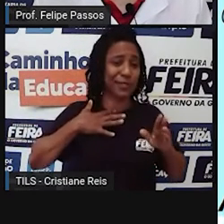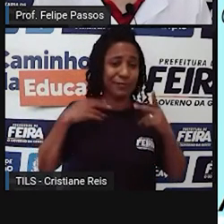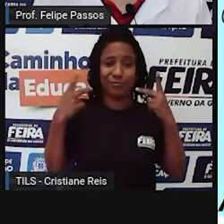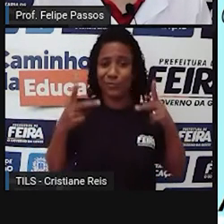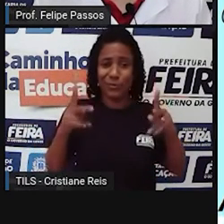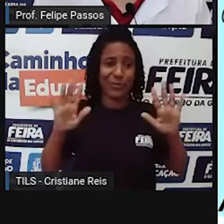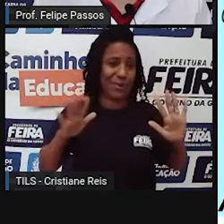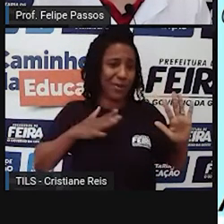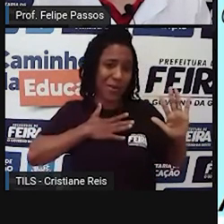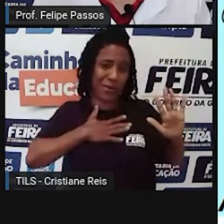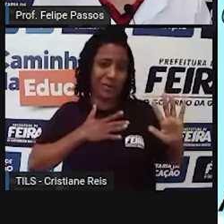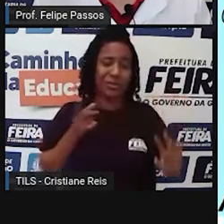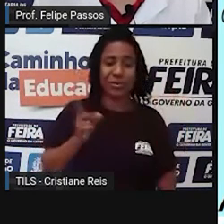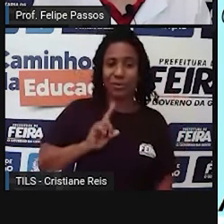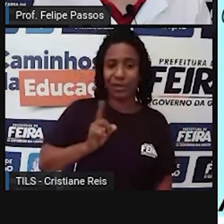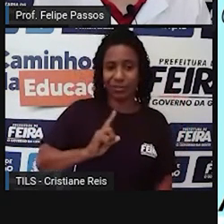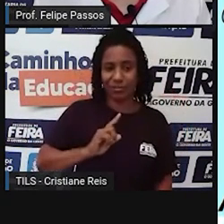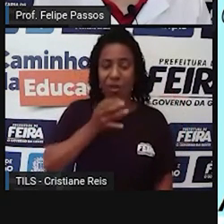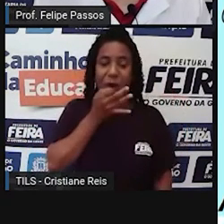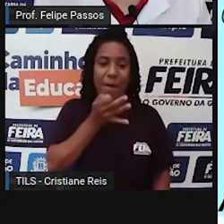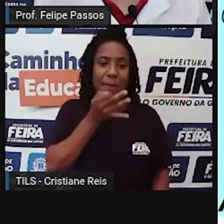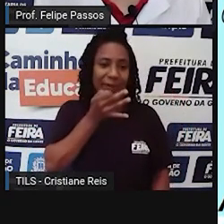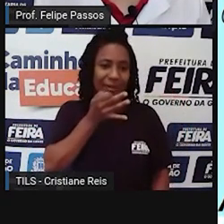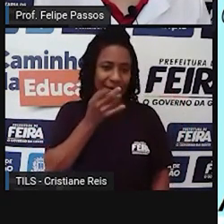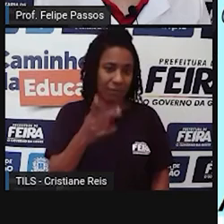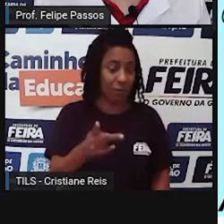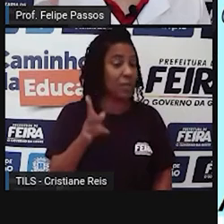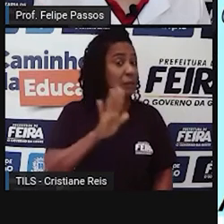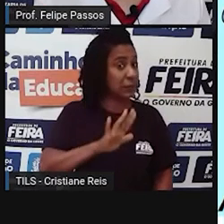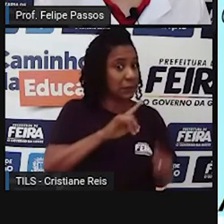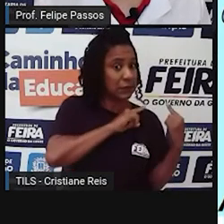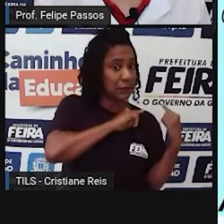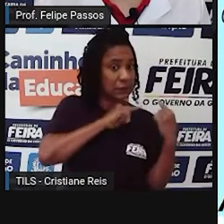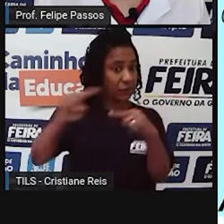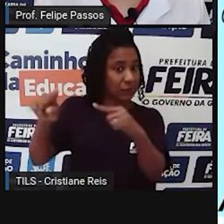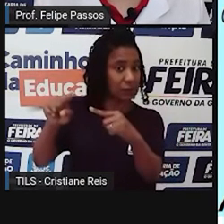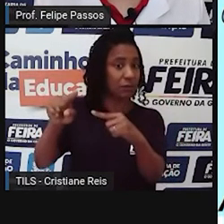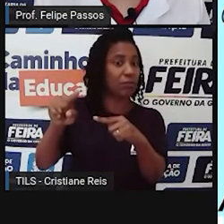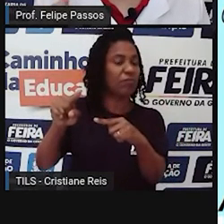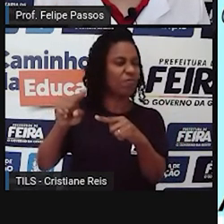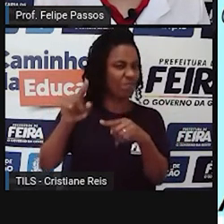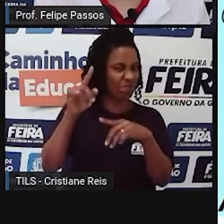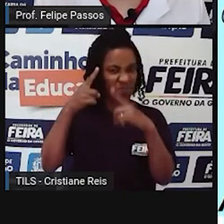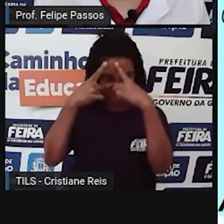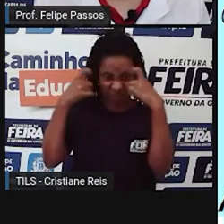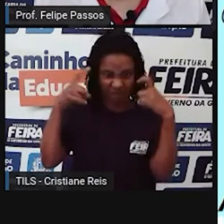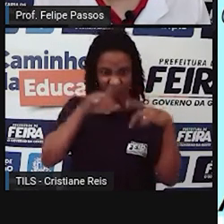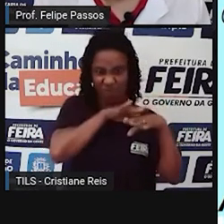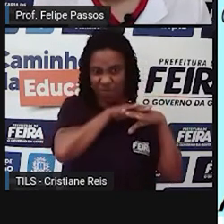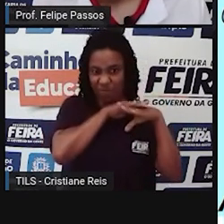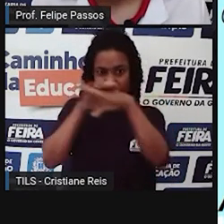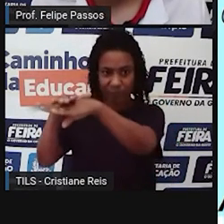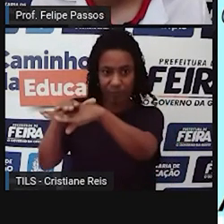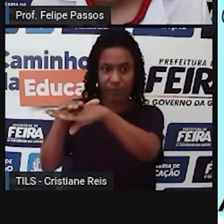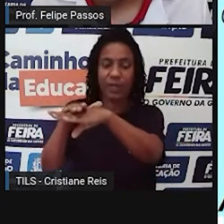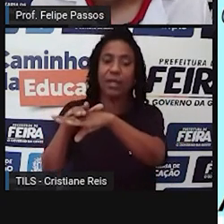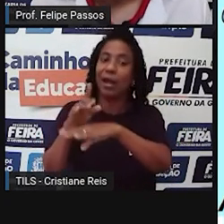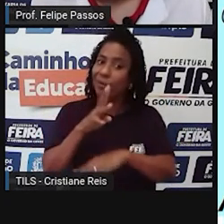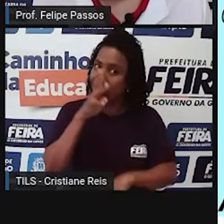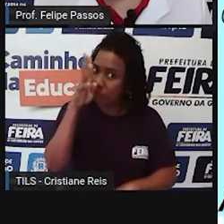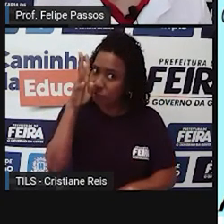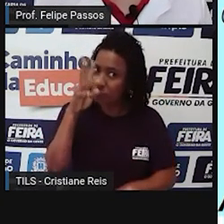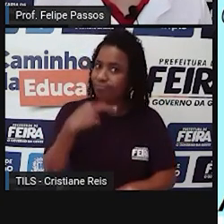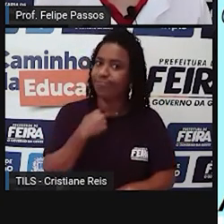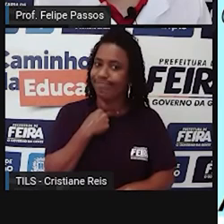Às vezes, o que a gente expressa não é opinião, é um crime, é uma violência, é uma agressão. Artigo 20.